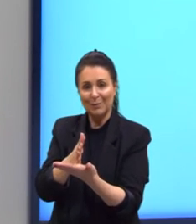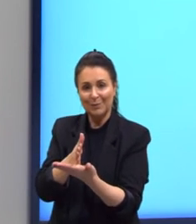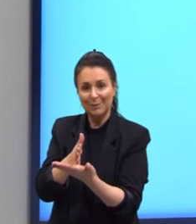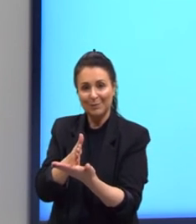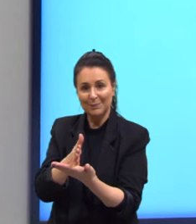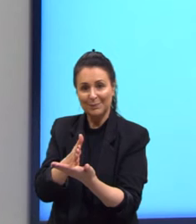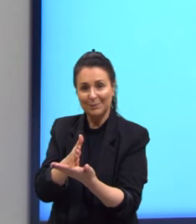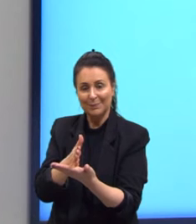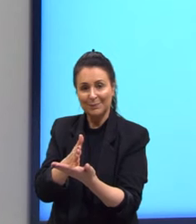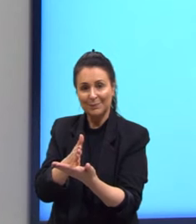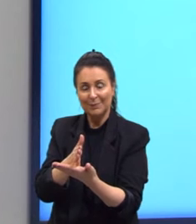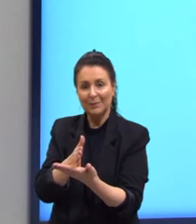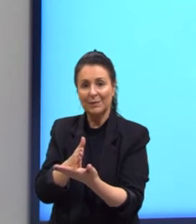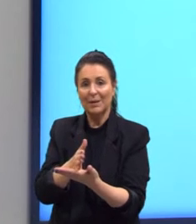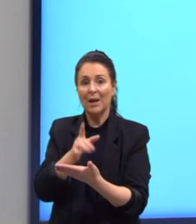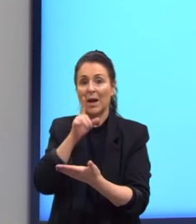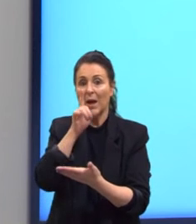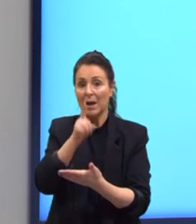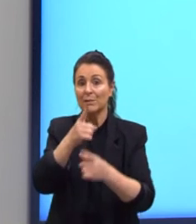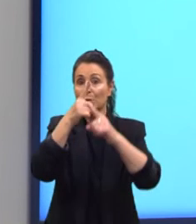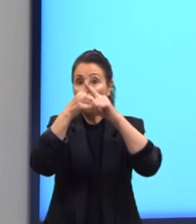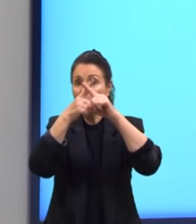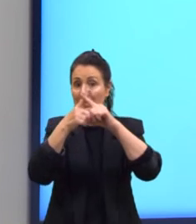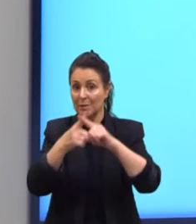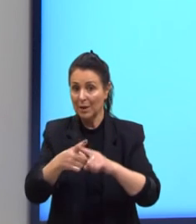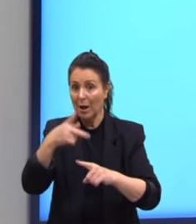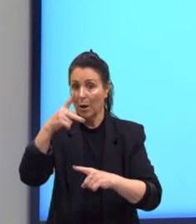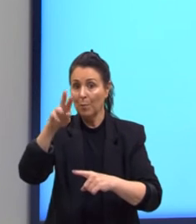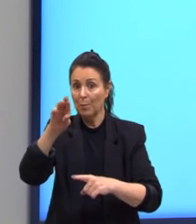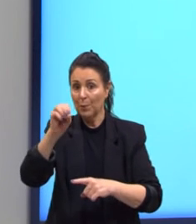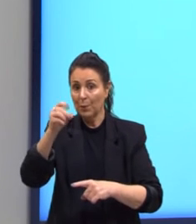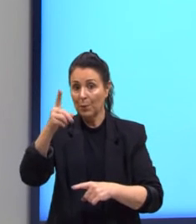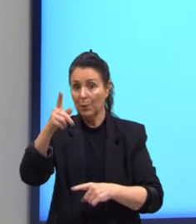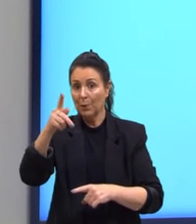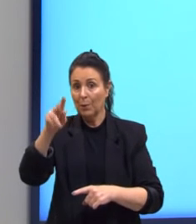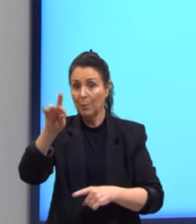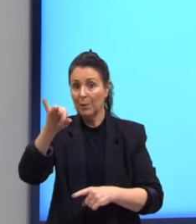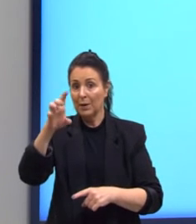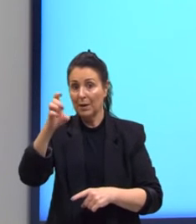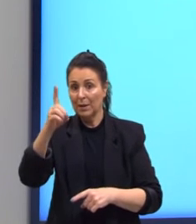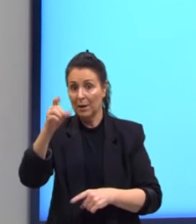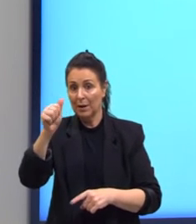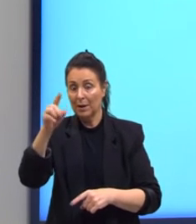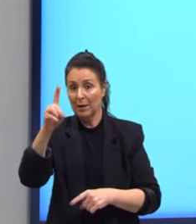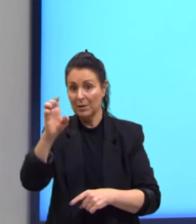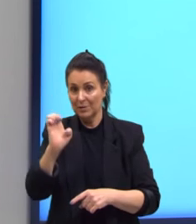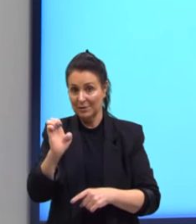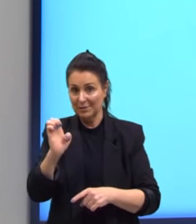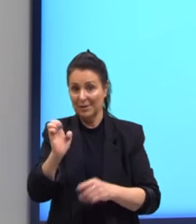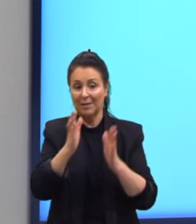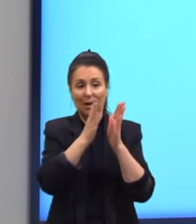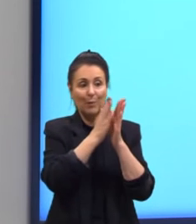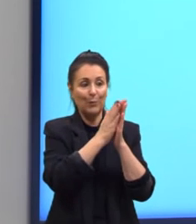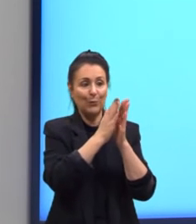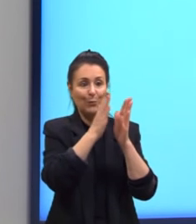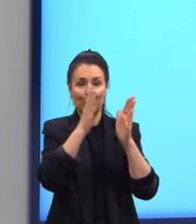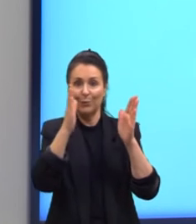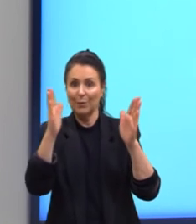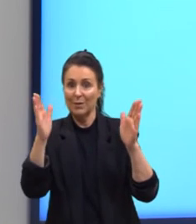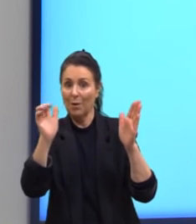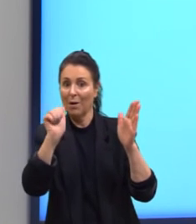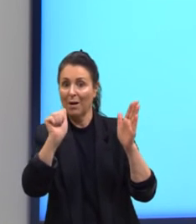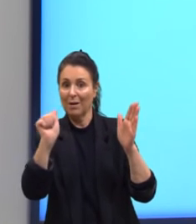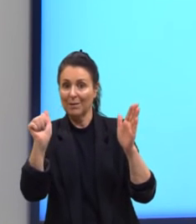essas então foram as propriedades tá da nossa PA da nossa progressão aritmética e essas